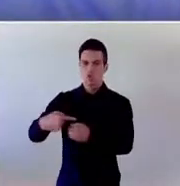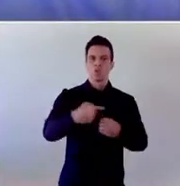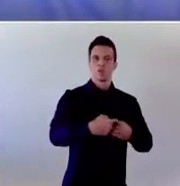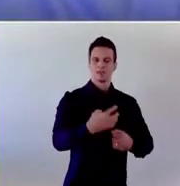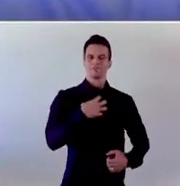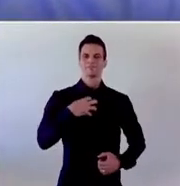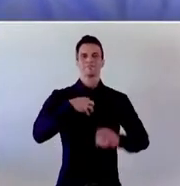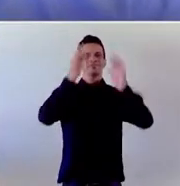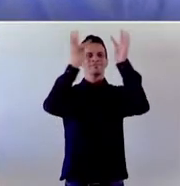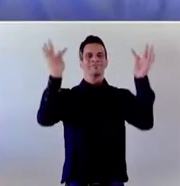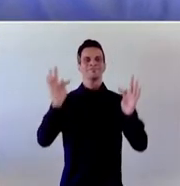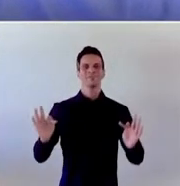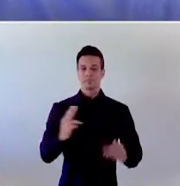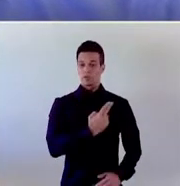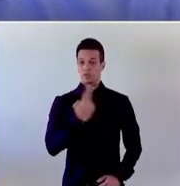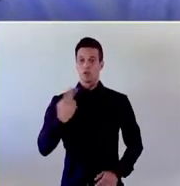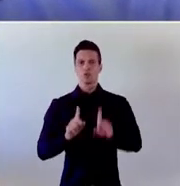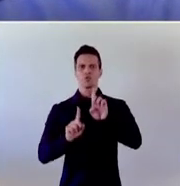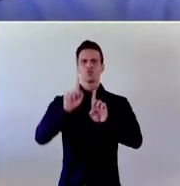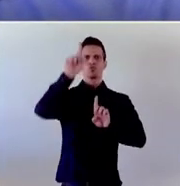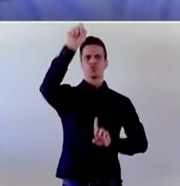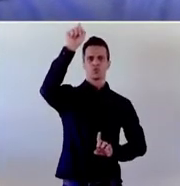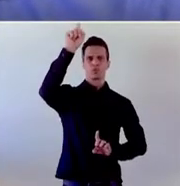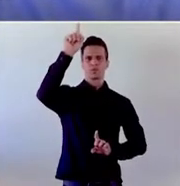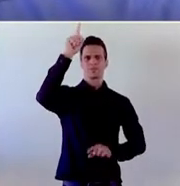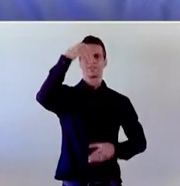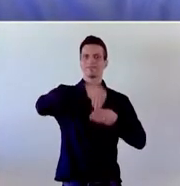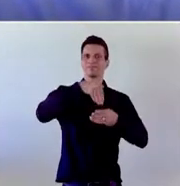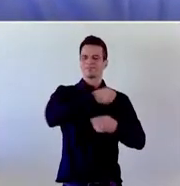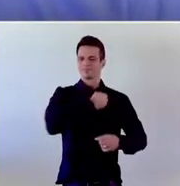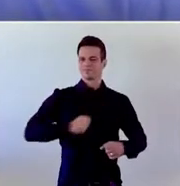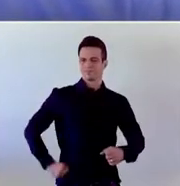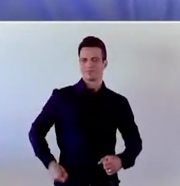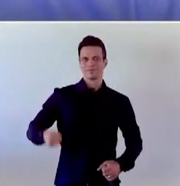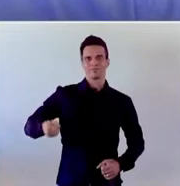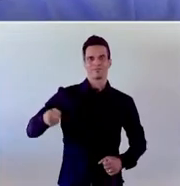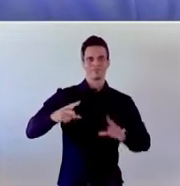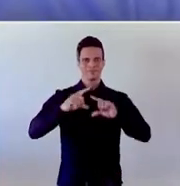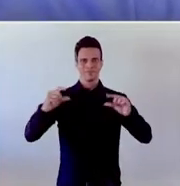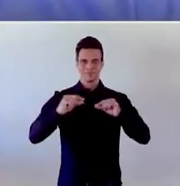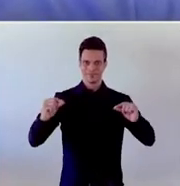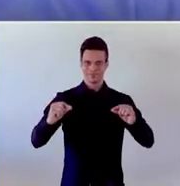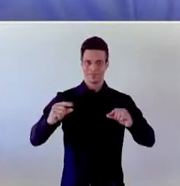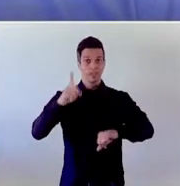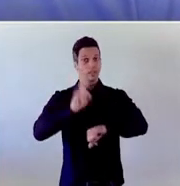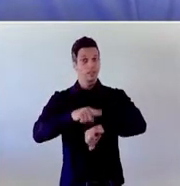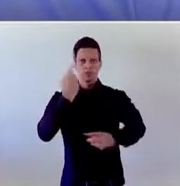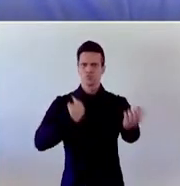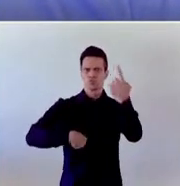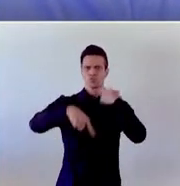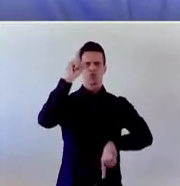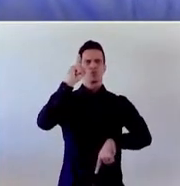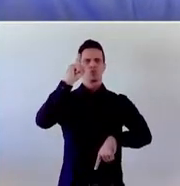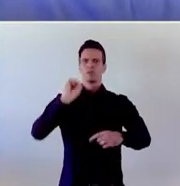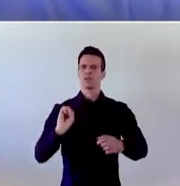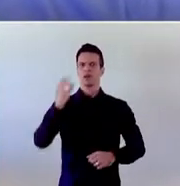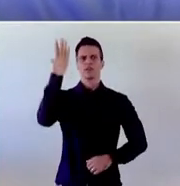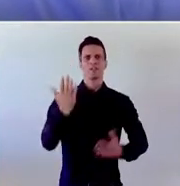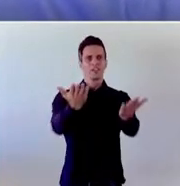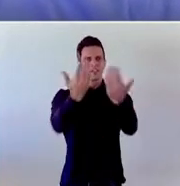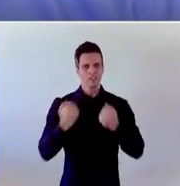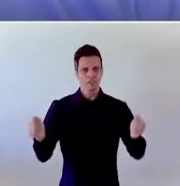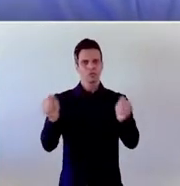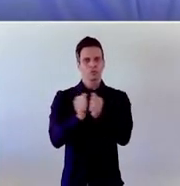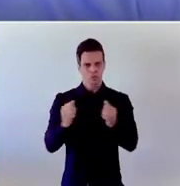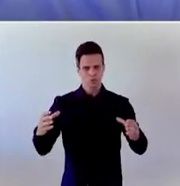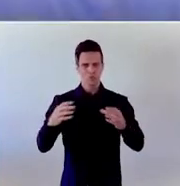Estou honrado em ver o meu nome ganhando força para representar você como senador em Brasília. É tempo de mudança, mudança que acontece. Vamos